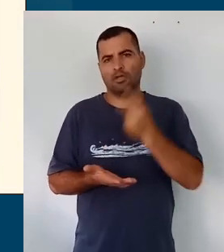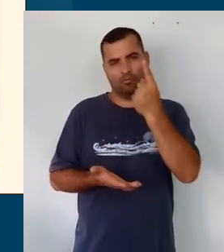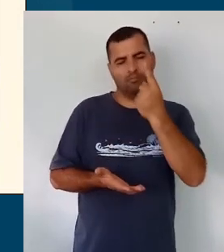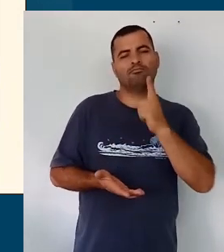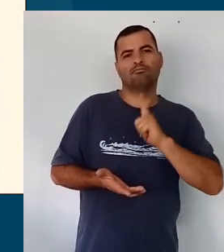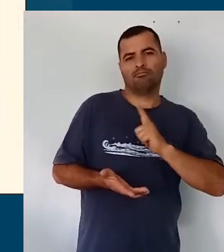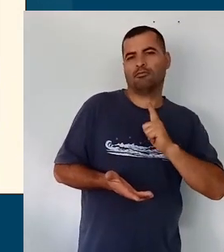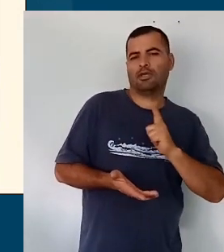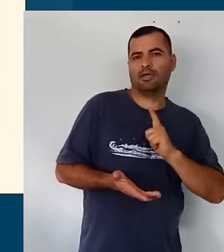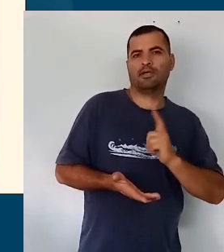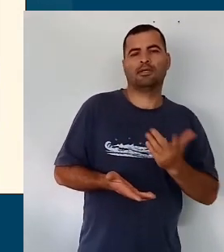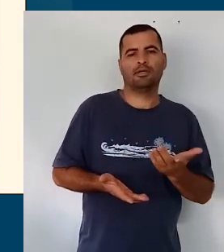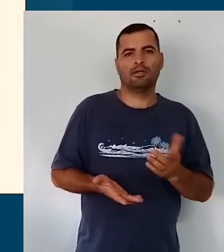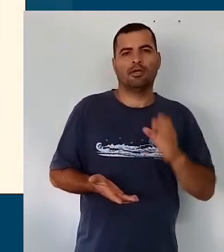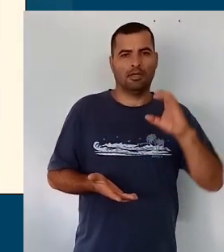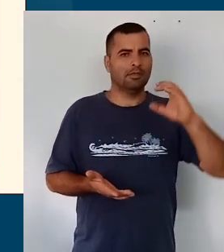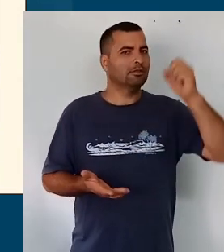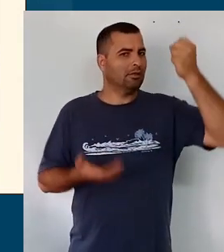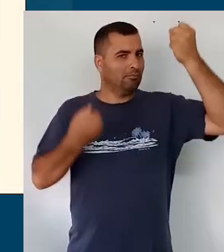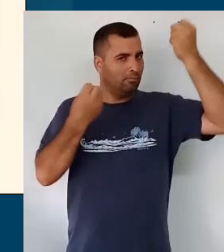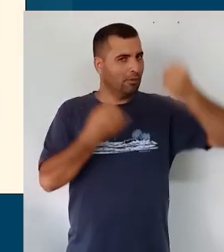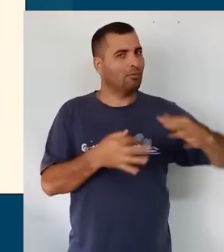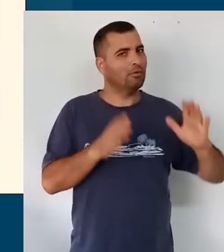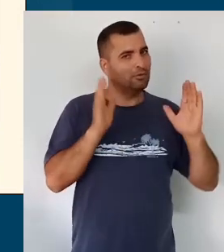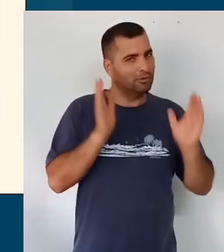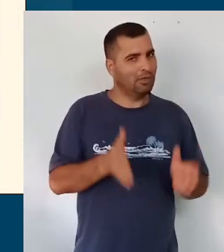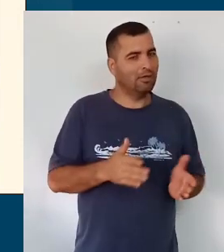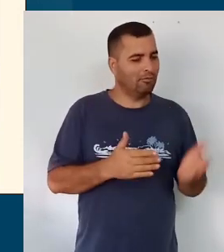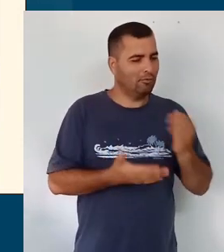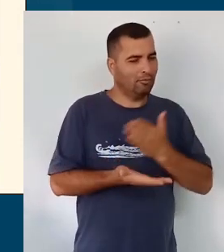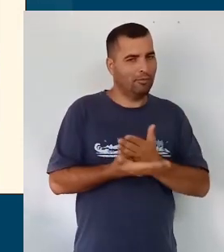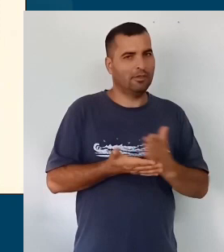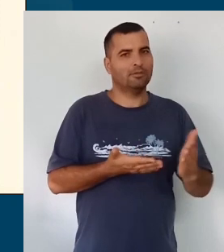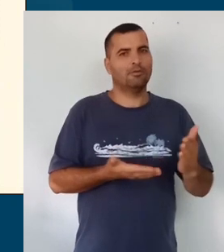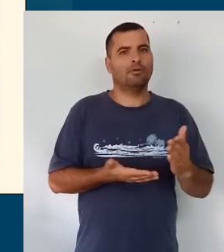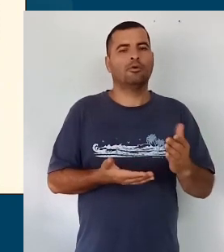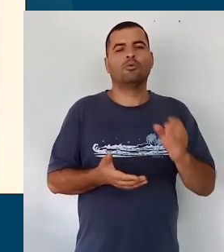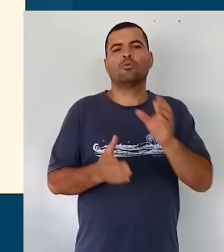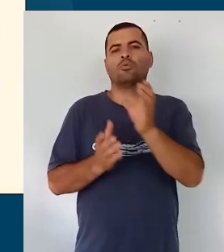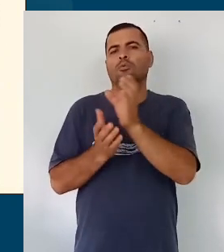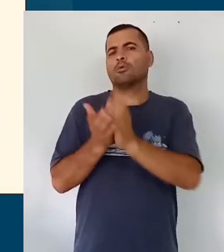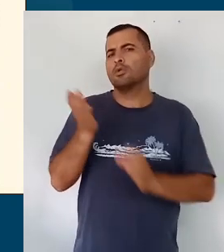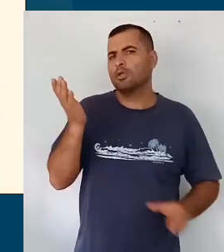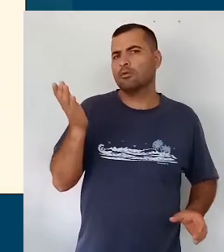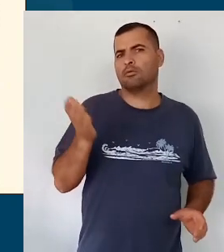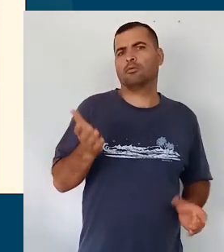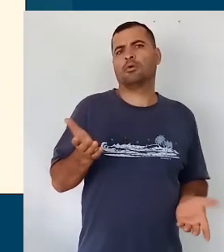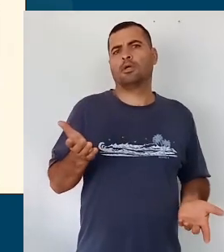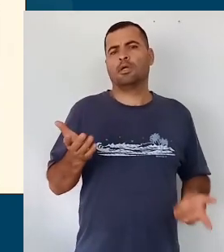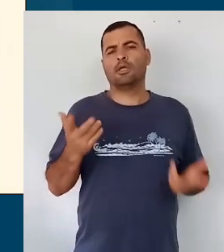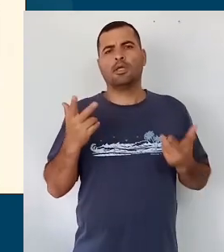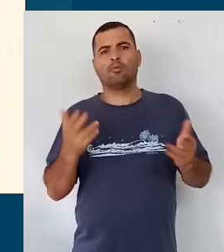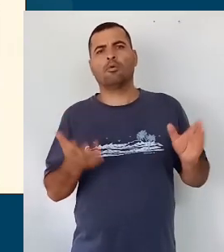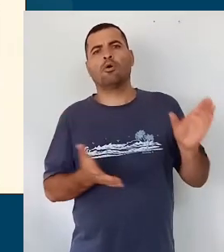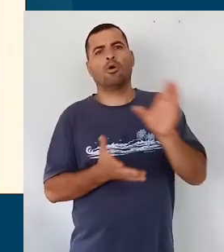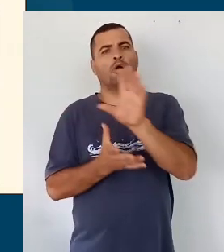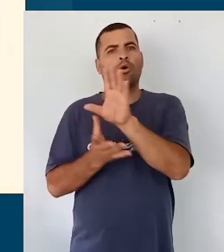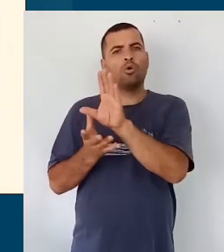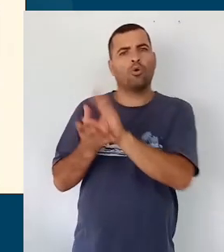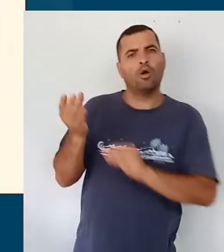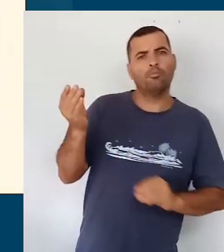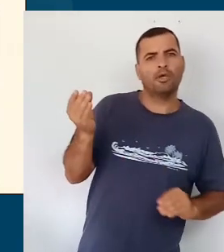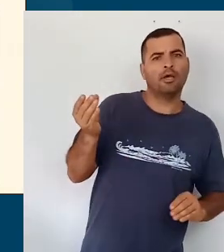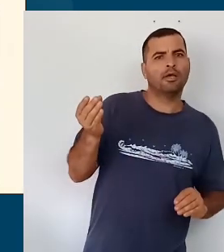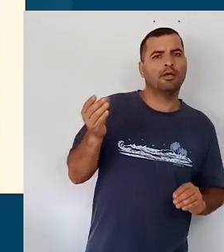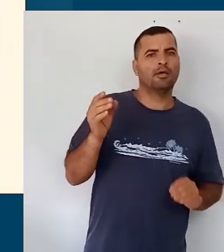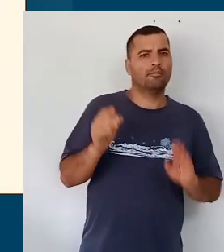curriculares foi como o professor César colocou na sua fala inicialmente, o currículo é praticamente uma cópia da BNCC.